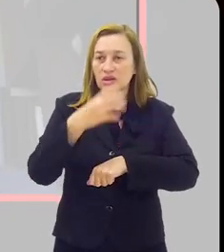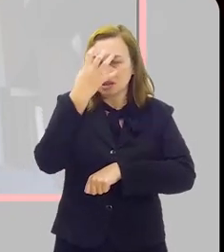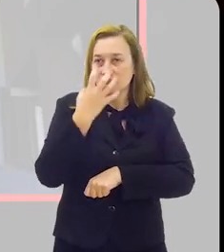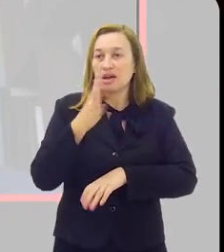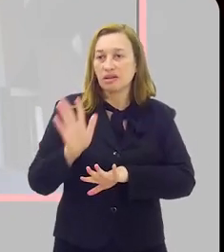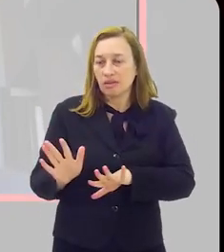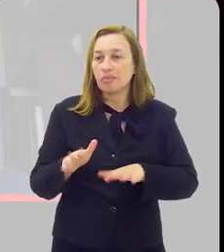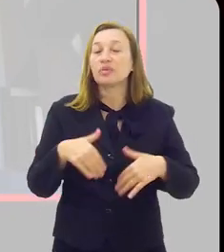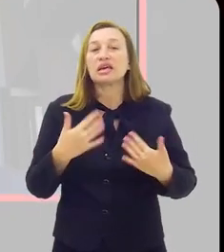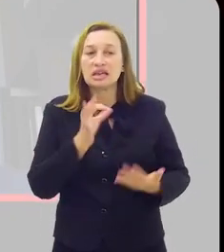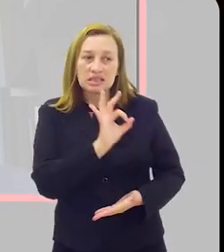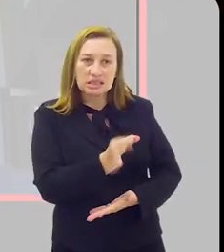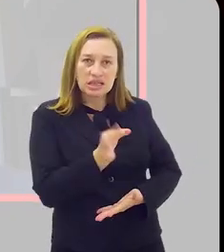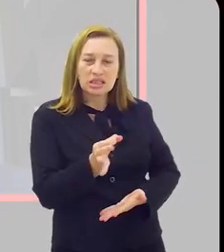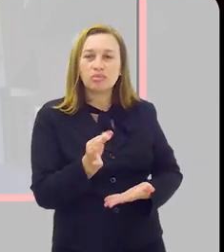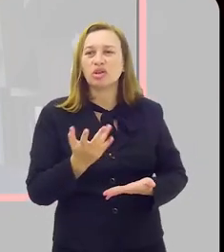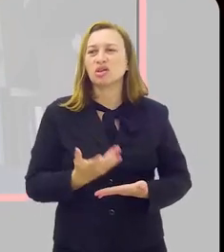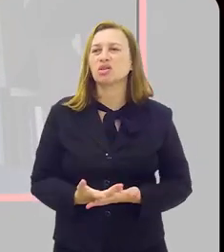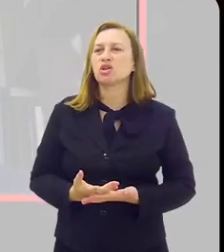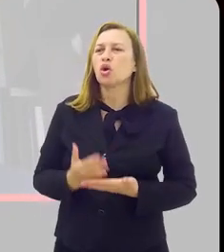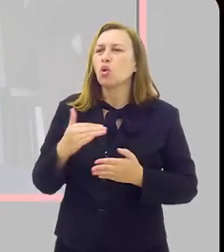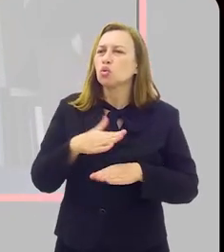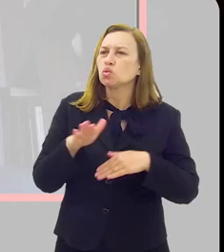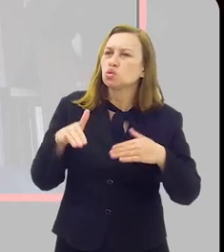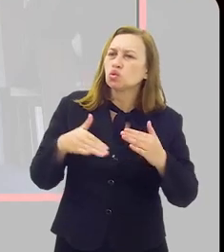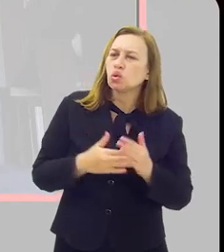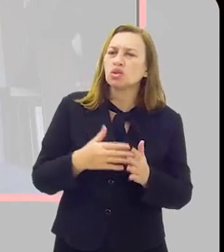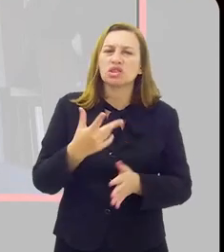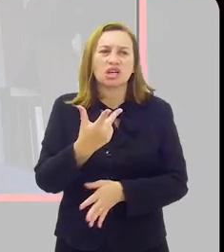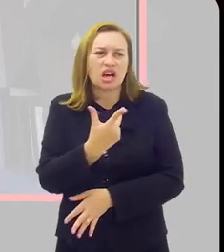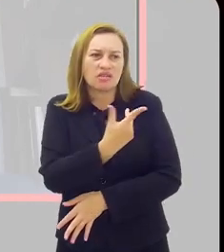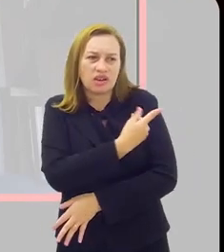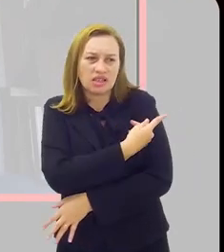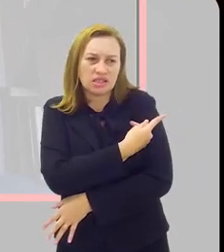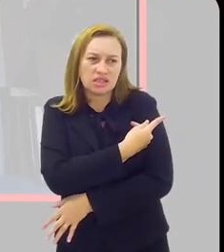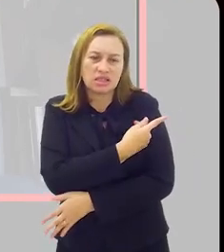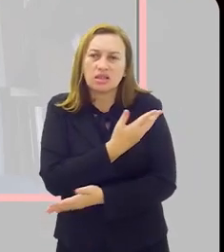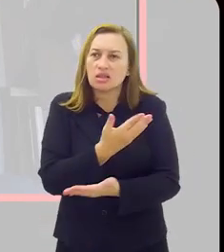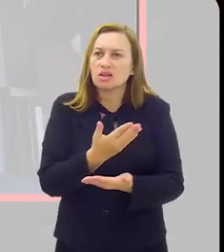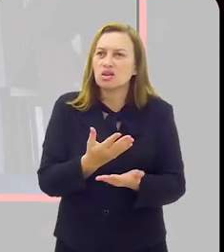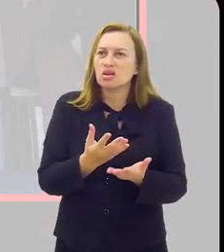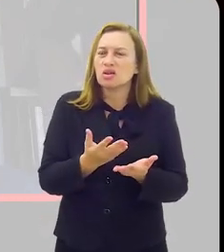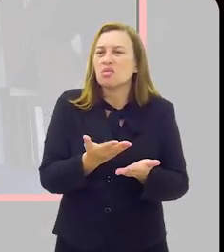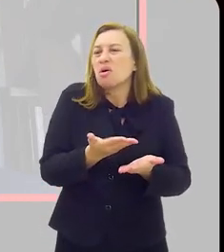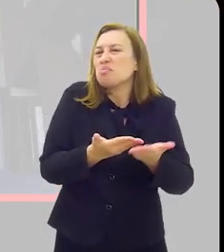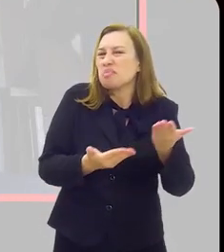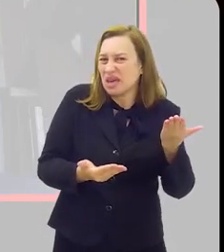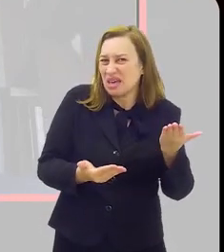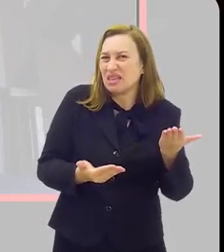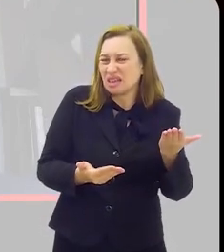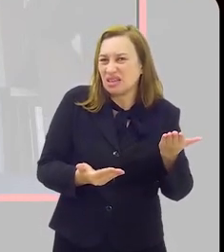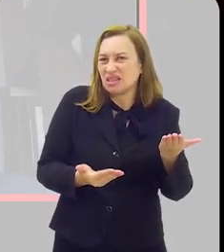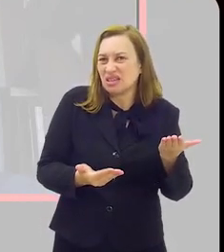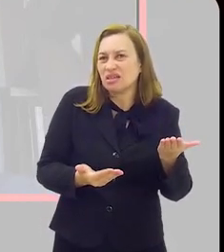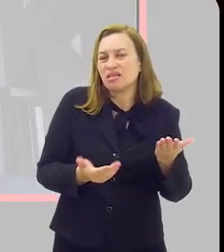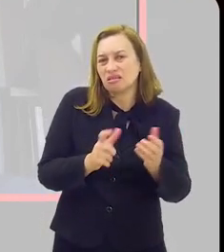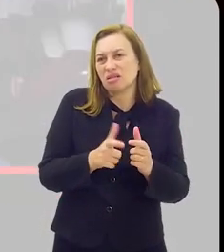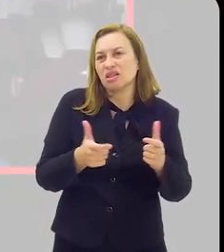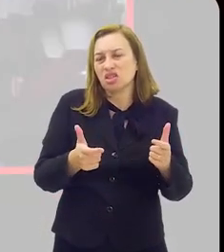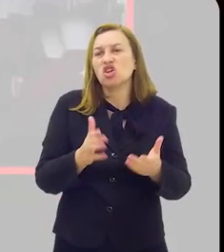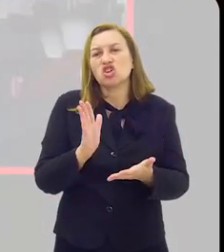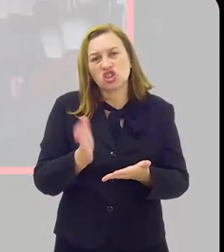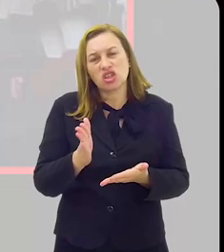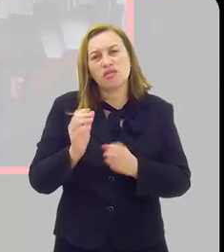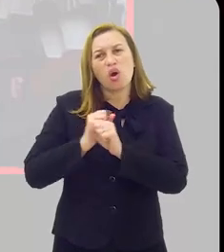Exatamente. Então, acho que dá para dizer que praticamente todas as vacinas tiveram queda muito significativa de cobertura vacinal.